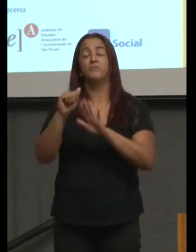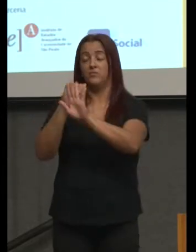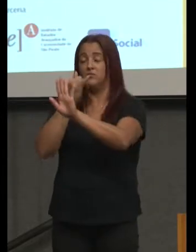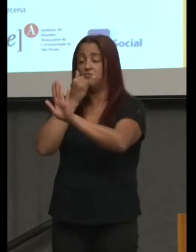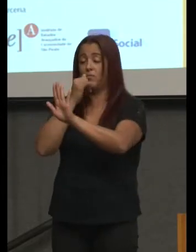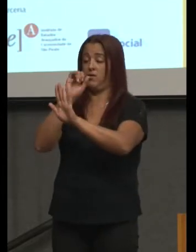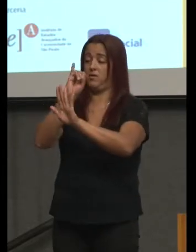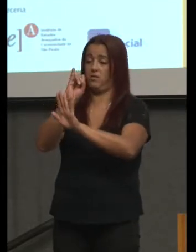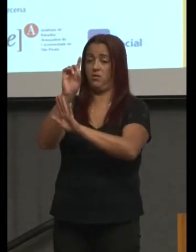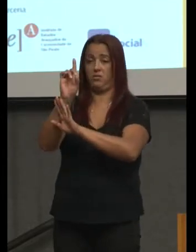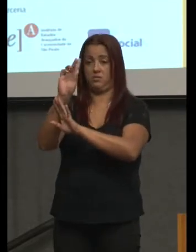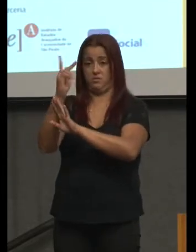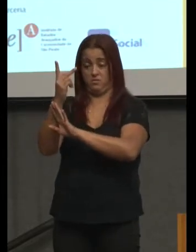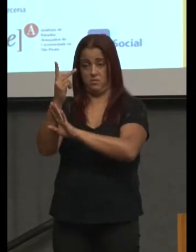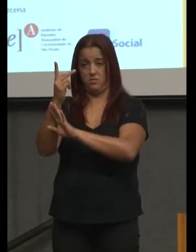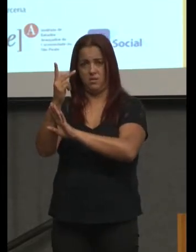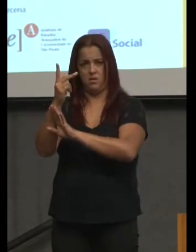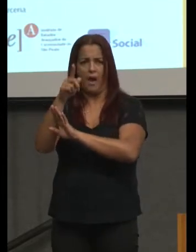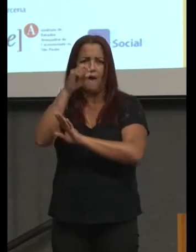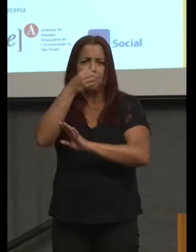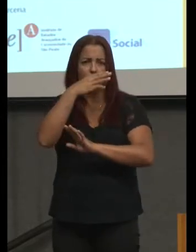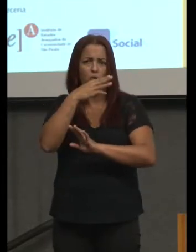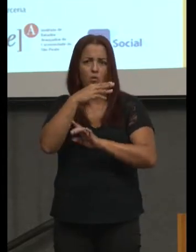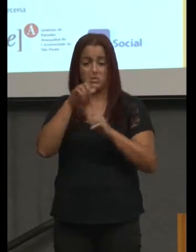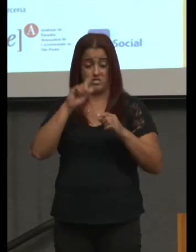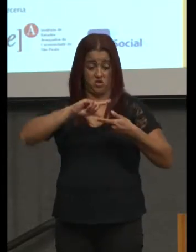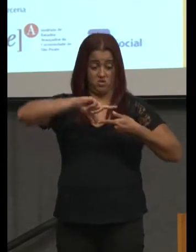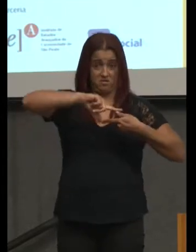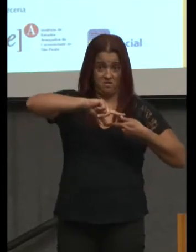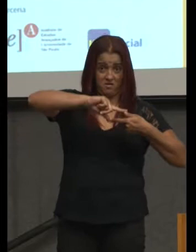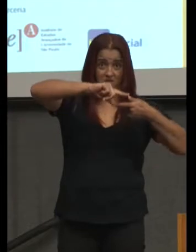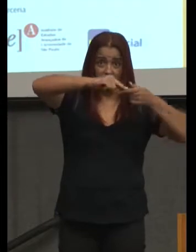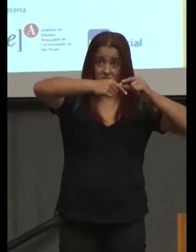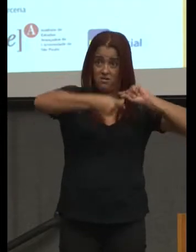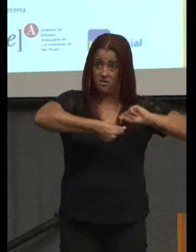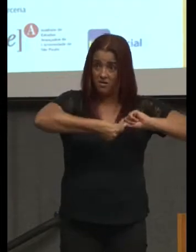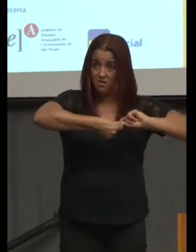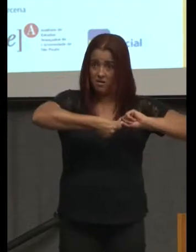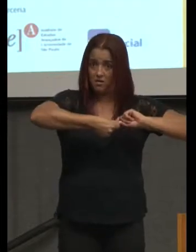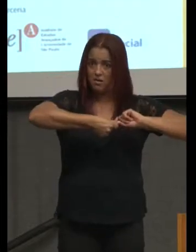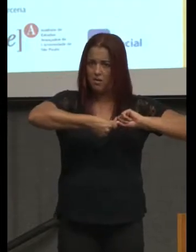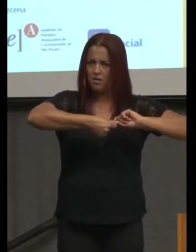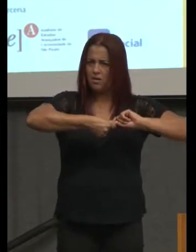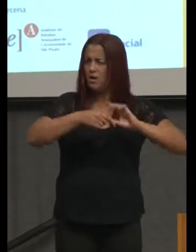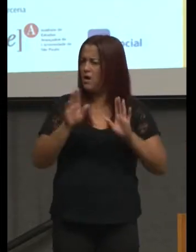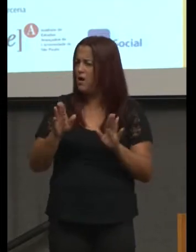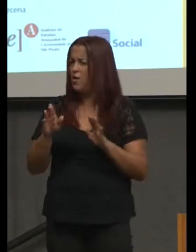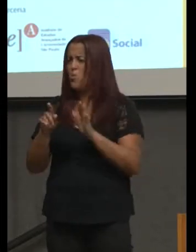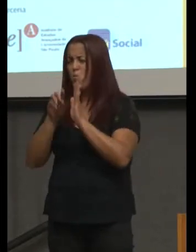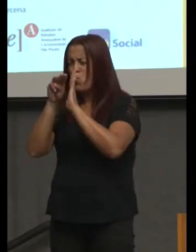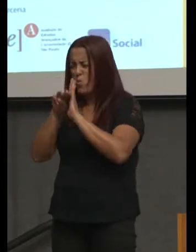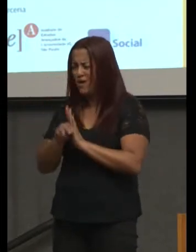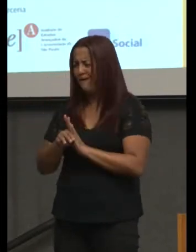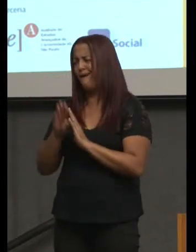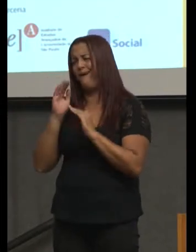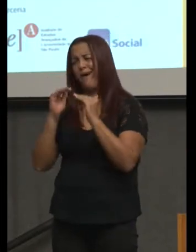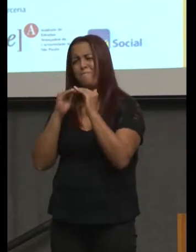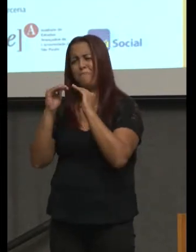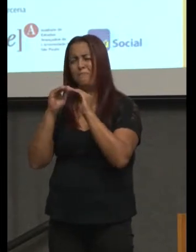Essa pergunta... Você diz, não, sei lá, mudou a metodologia, média aritmética, tudo média.